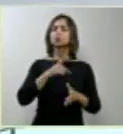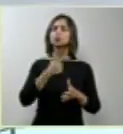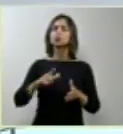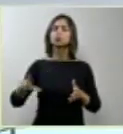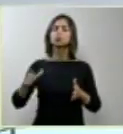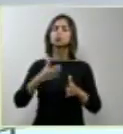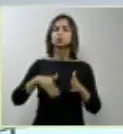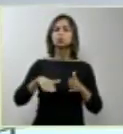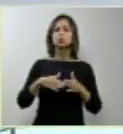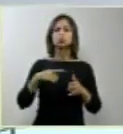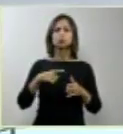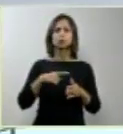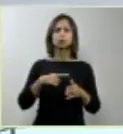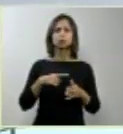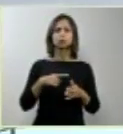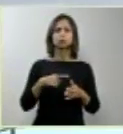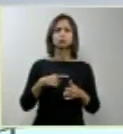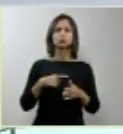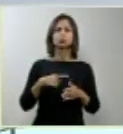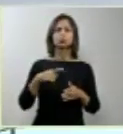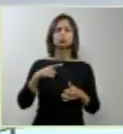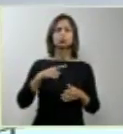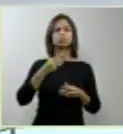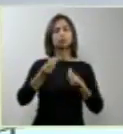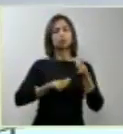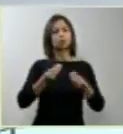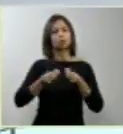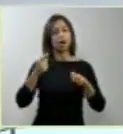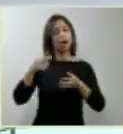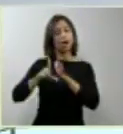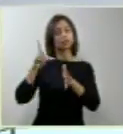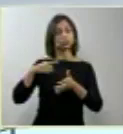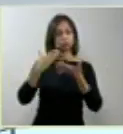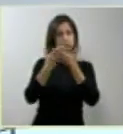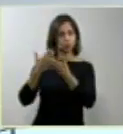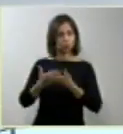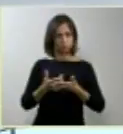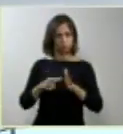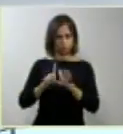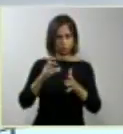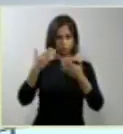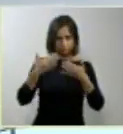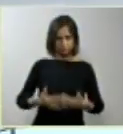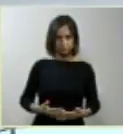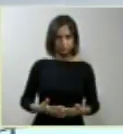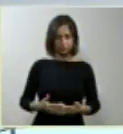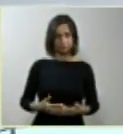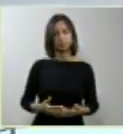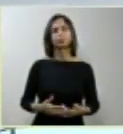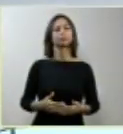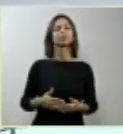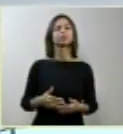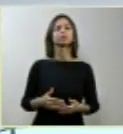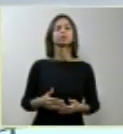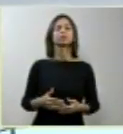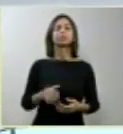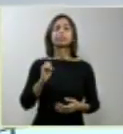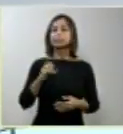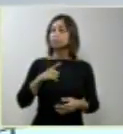ao parto distóxico, e a todos os outros riscos já mencionados. Porque o óbito fetal não diagnosticado,